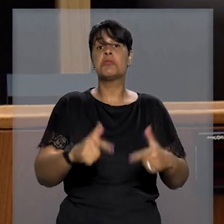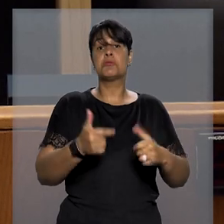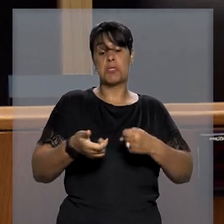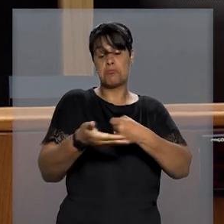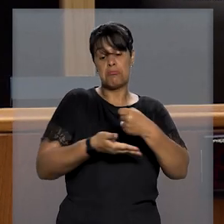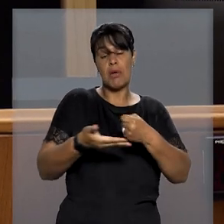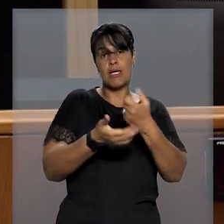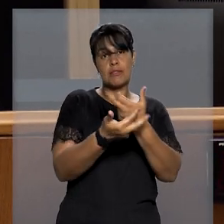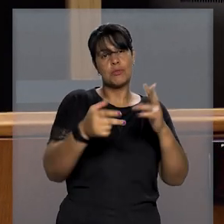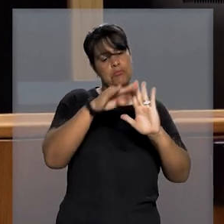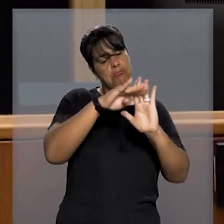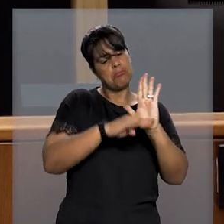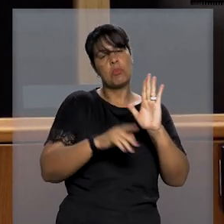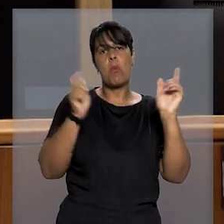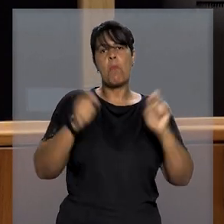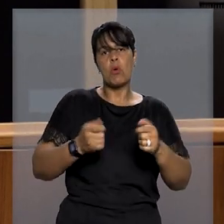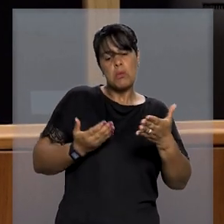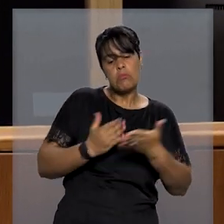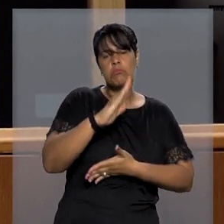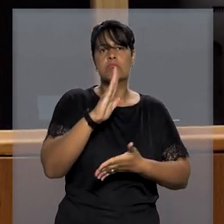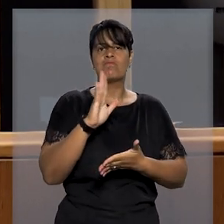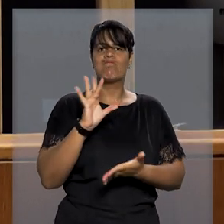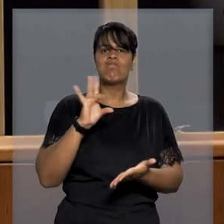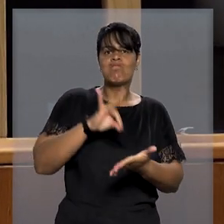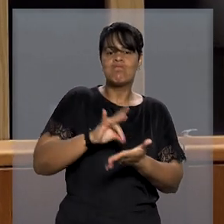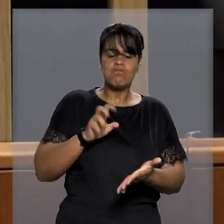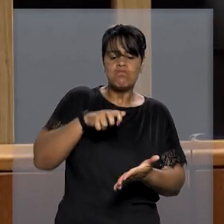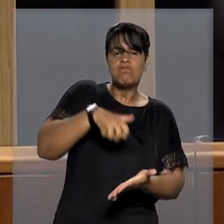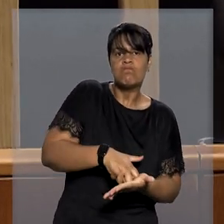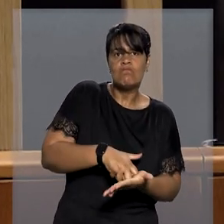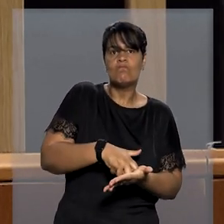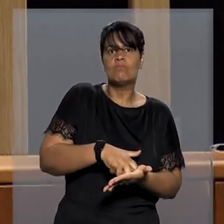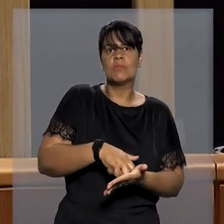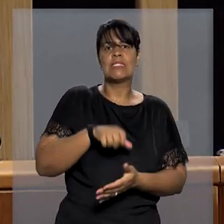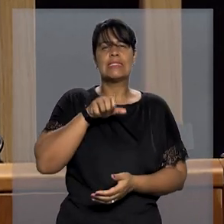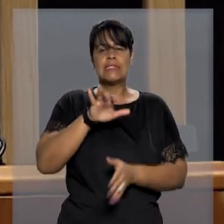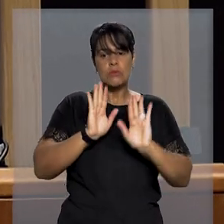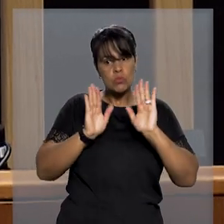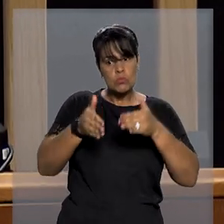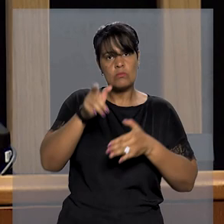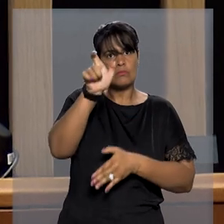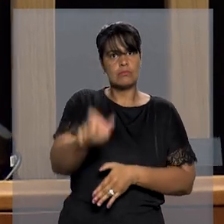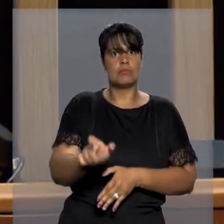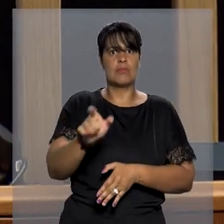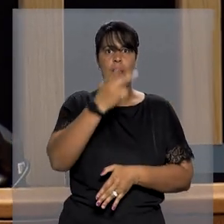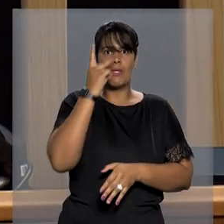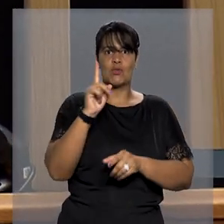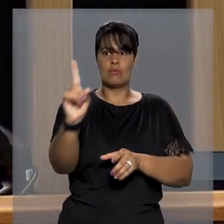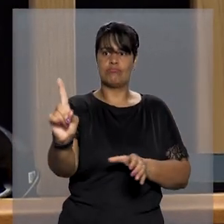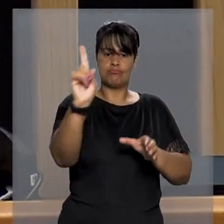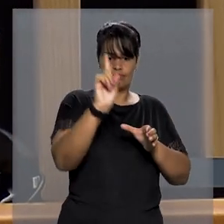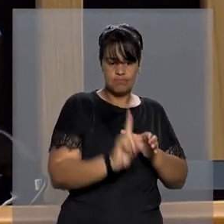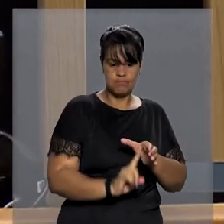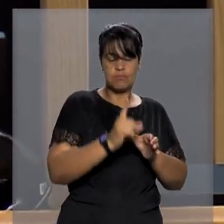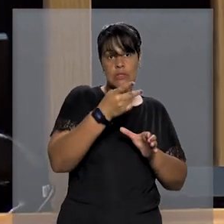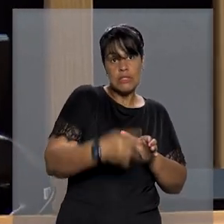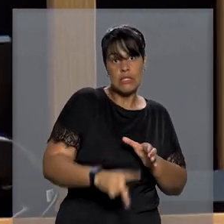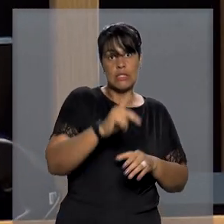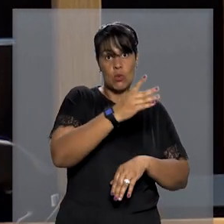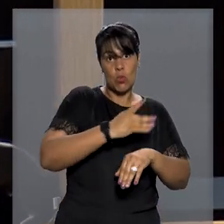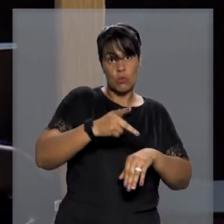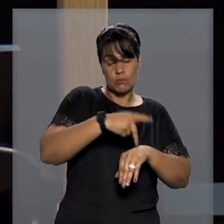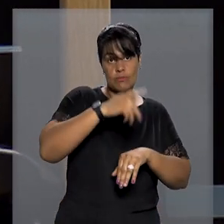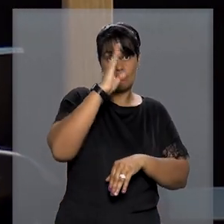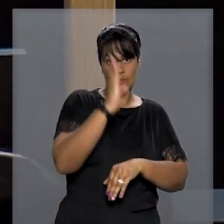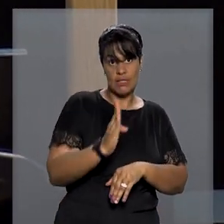não tem precedente sobre a possibilidade de homologação de sentença penal condenatória para o fim específico da transferência da execução da